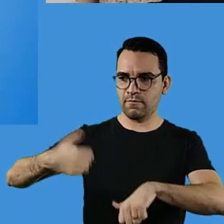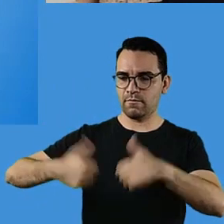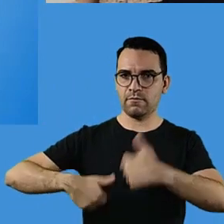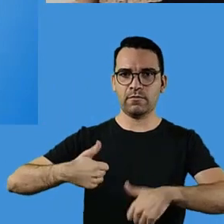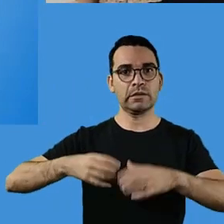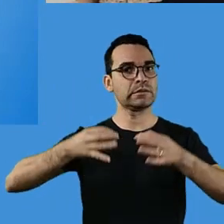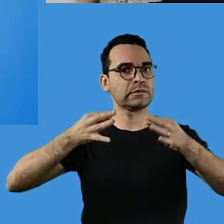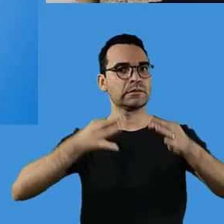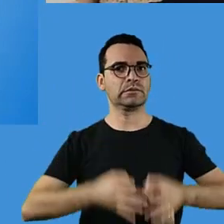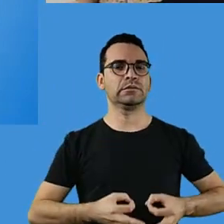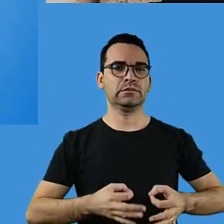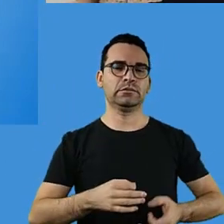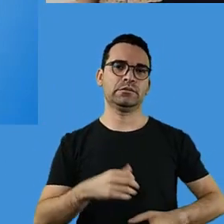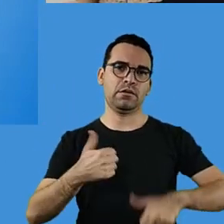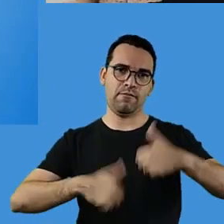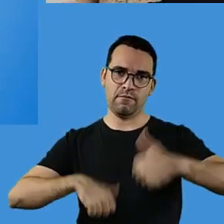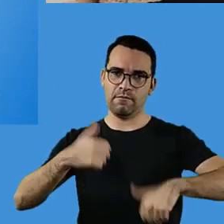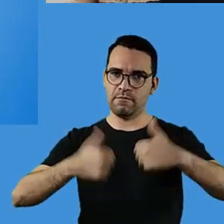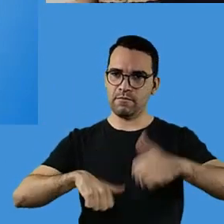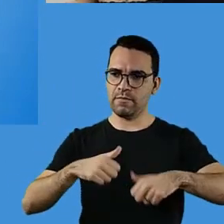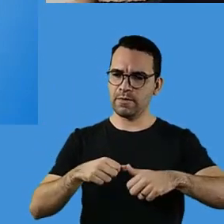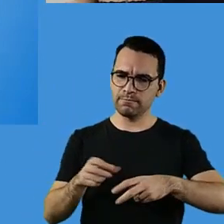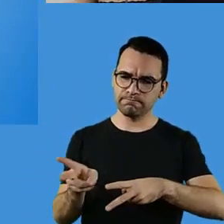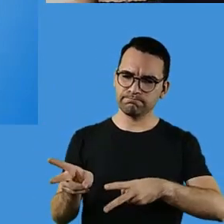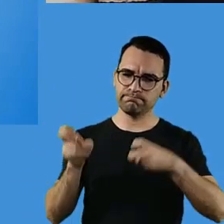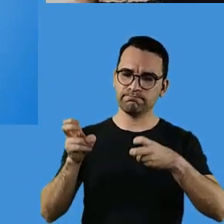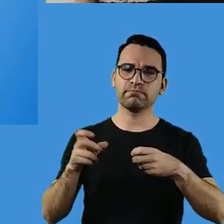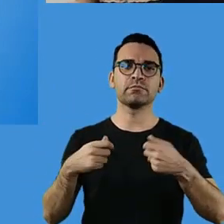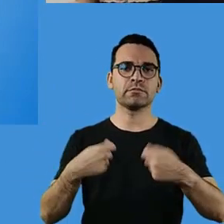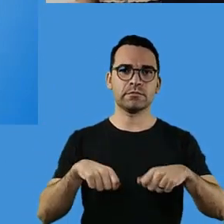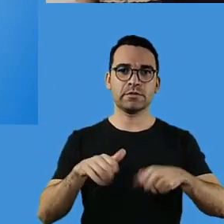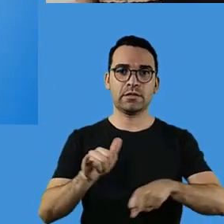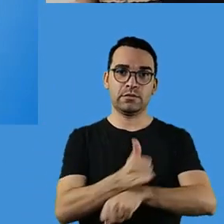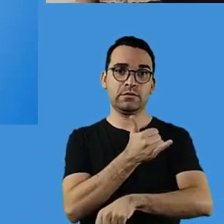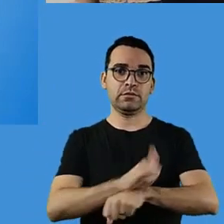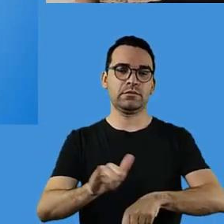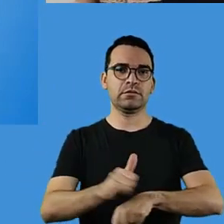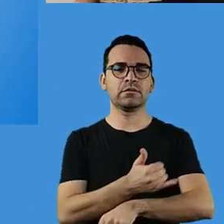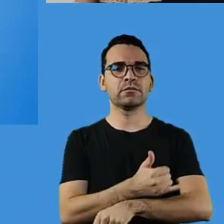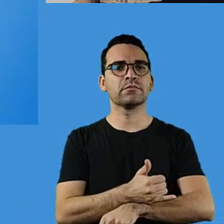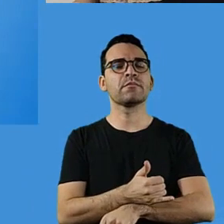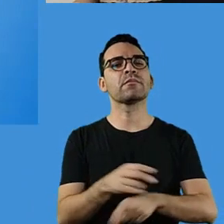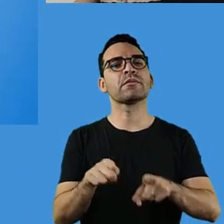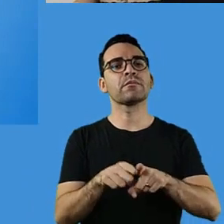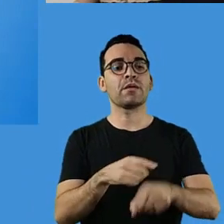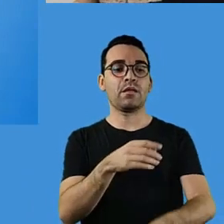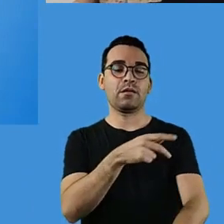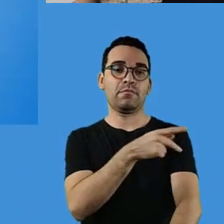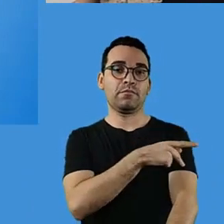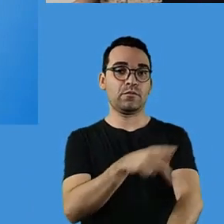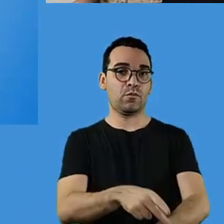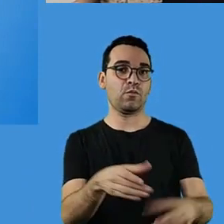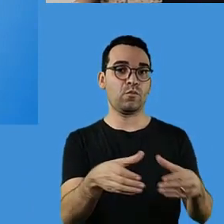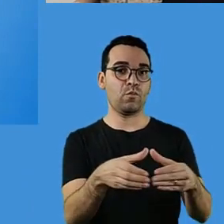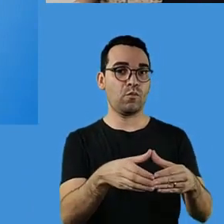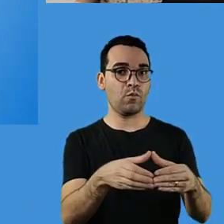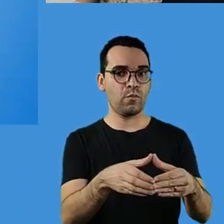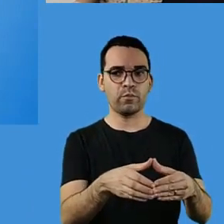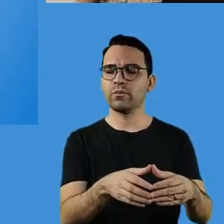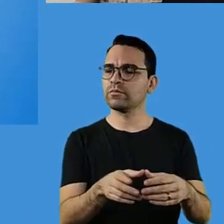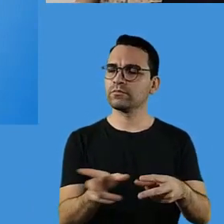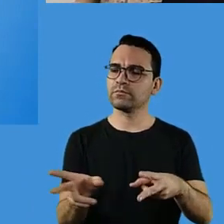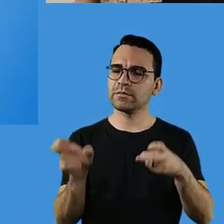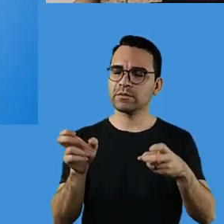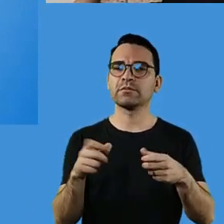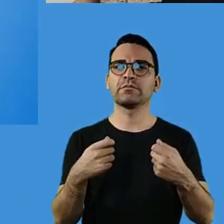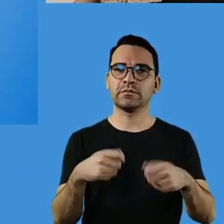porque a partir desses resultados fidedignos, a gente vai poder atuar com a intervenção pedagógica para a melhoria